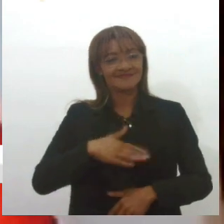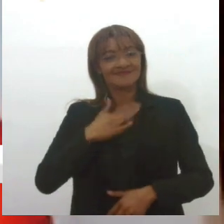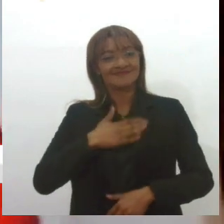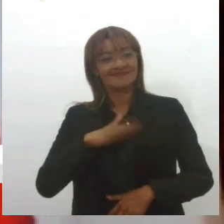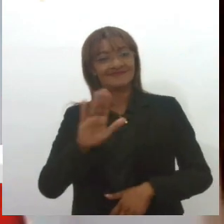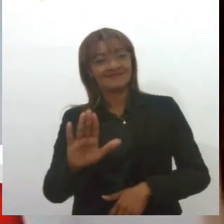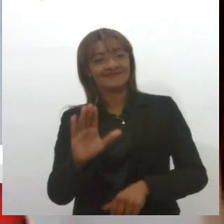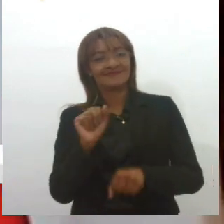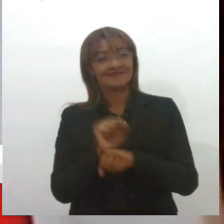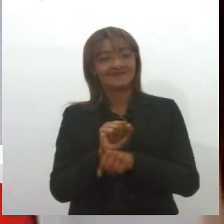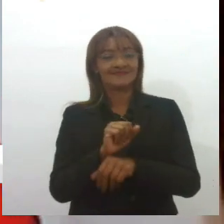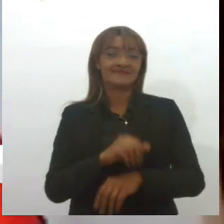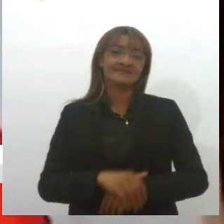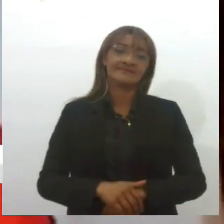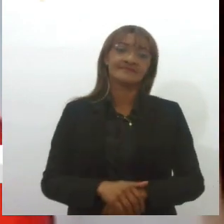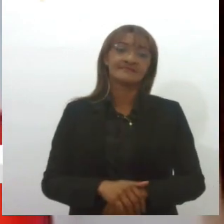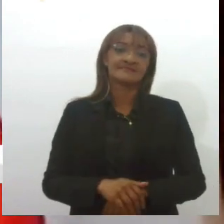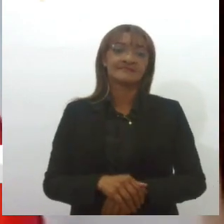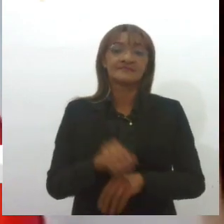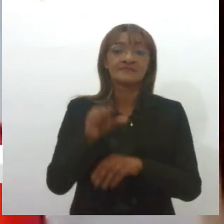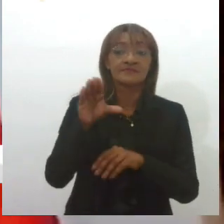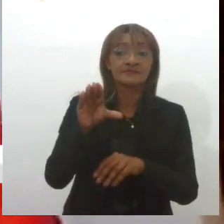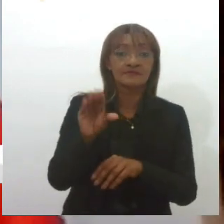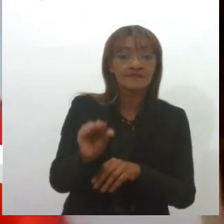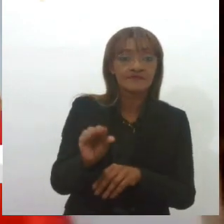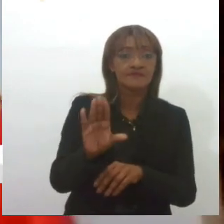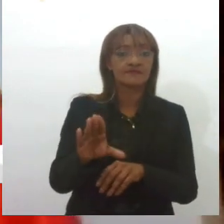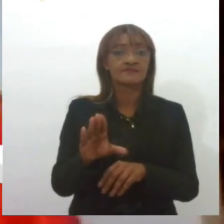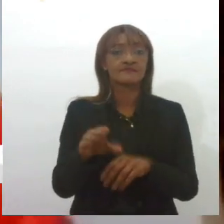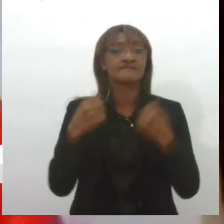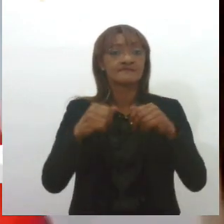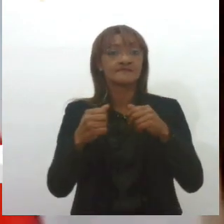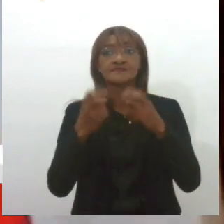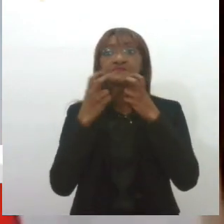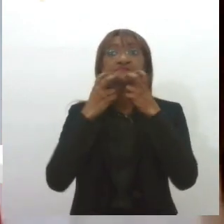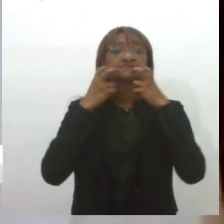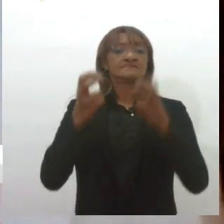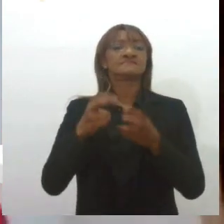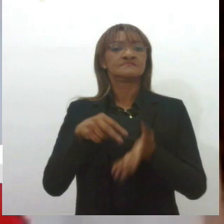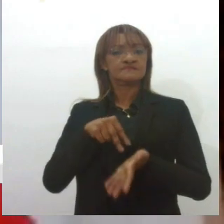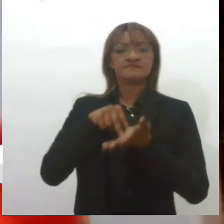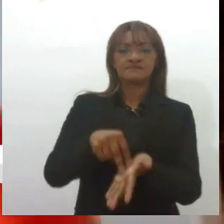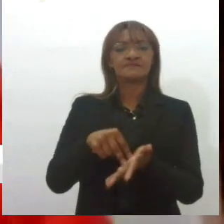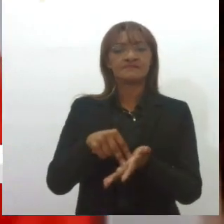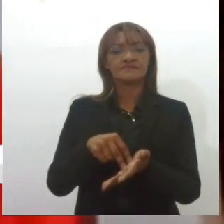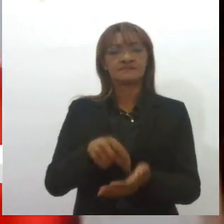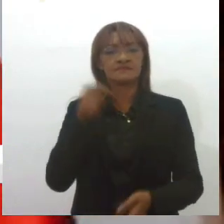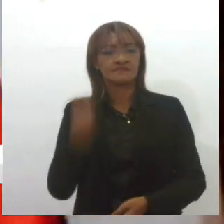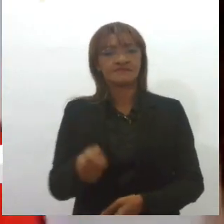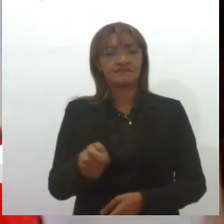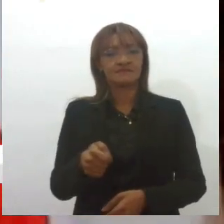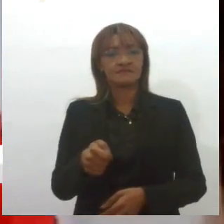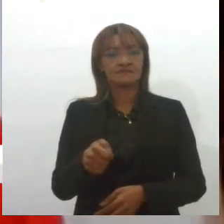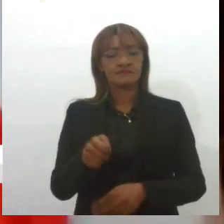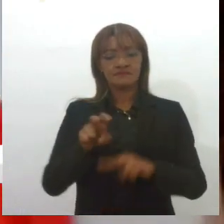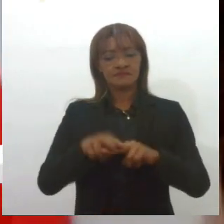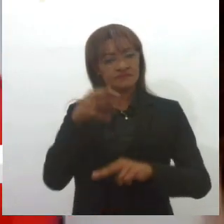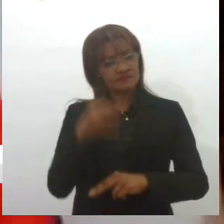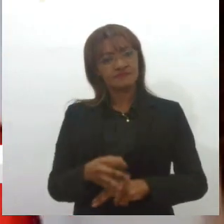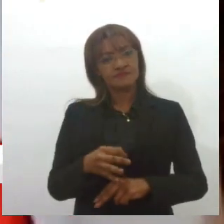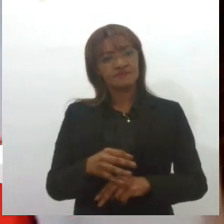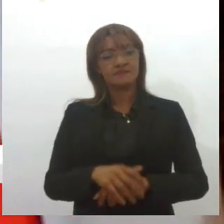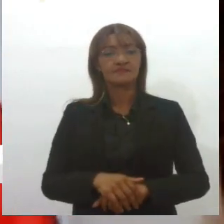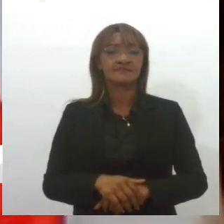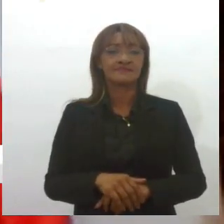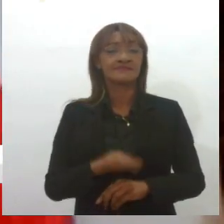é muito estridente, tem que falar mais alto, tem que falar mais alto, quiser se impor, se encolher, e fica aí certinha na cadeira. E aí